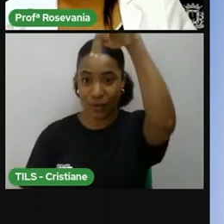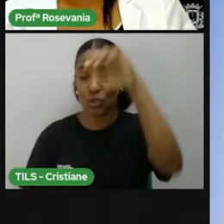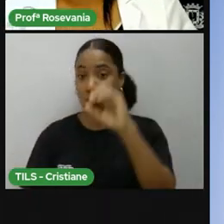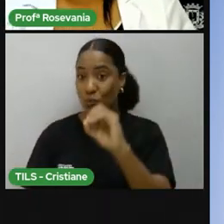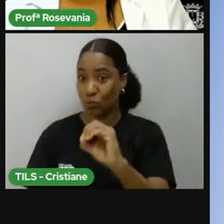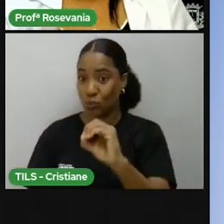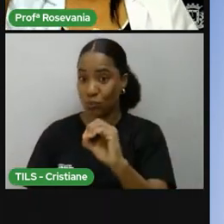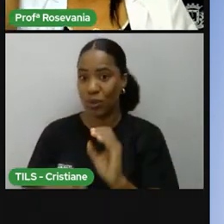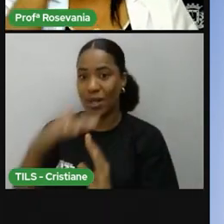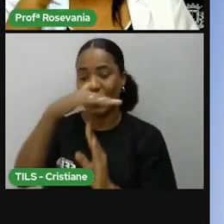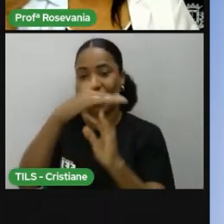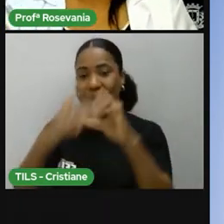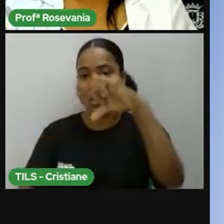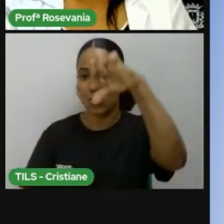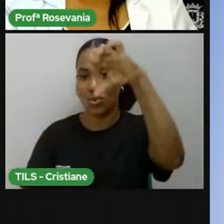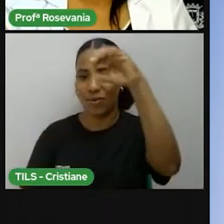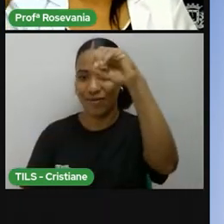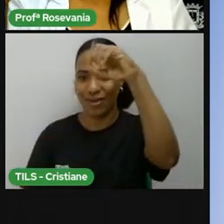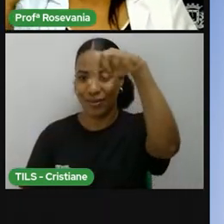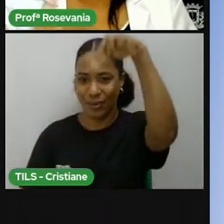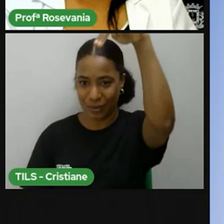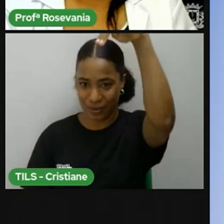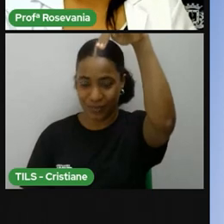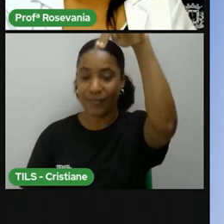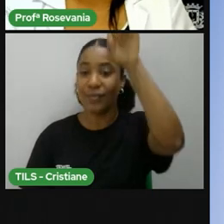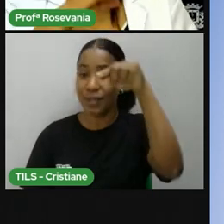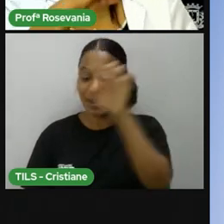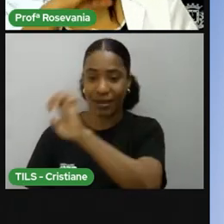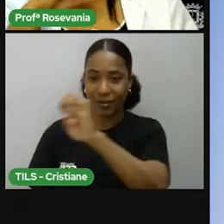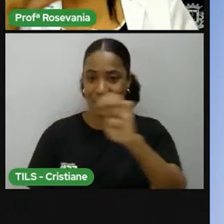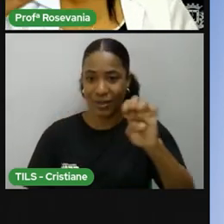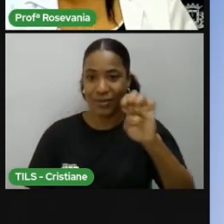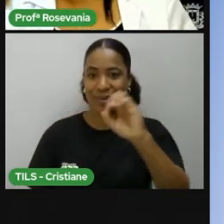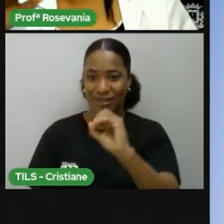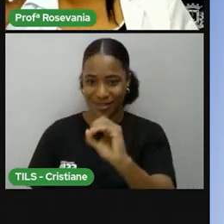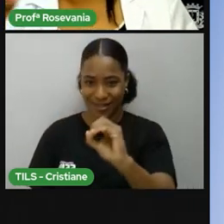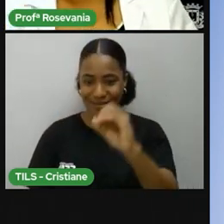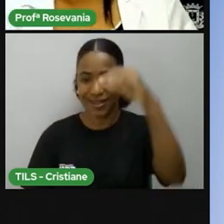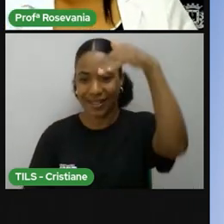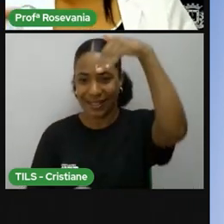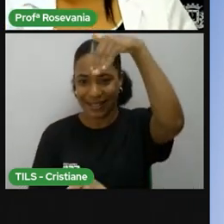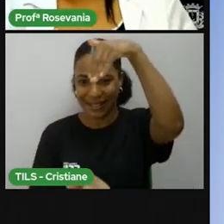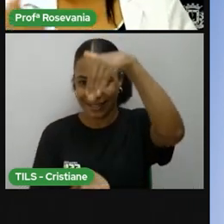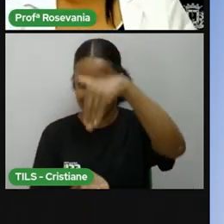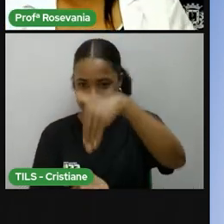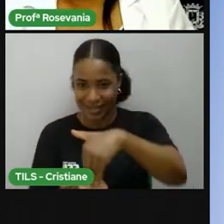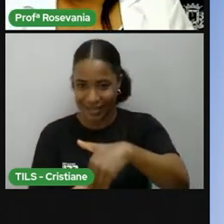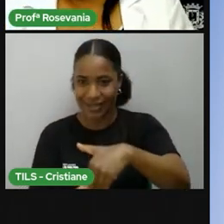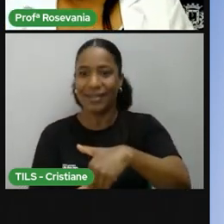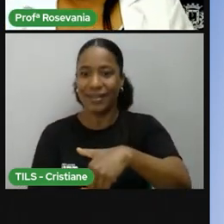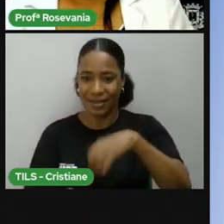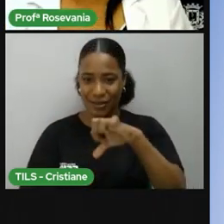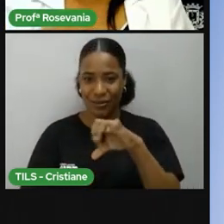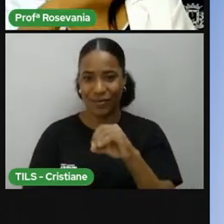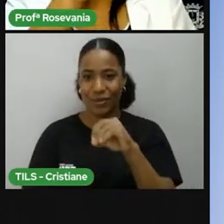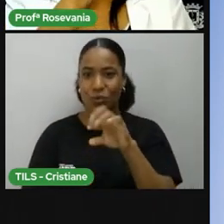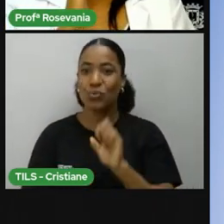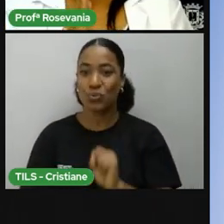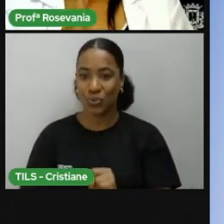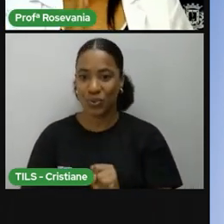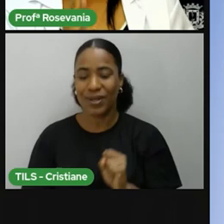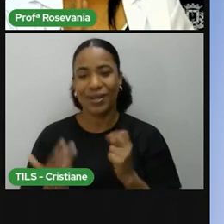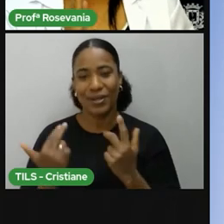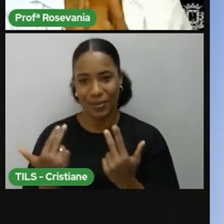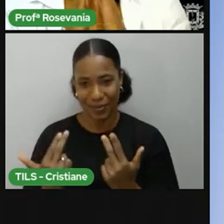90 graus norte. e da linha do Equador até o Polo Sul, aumentando de um em um grau até chegar a 90 graus sul. Do mesmo